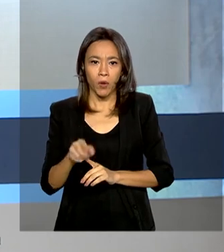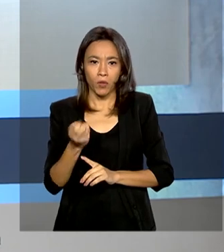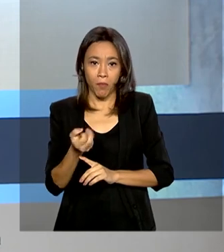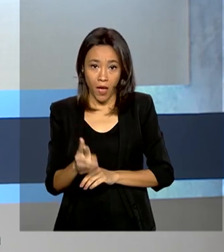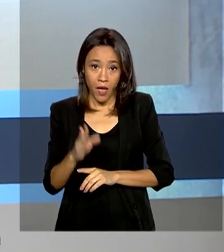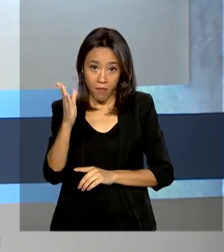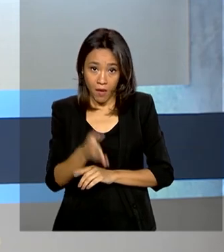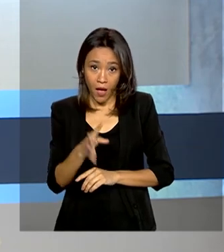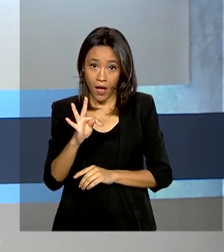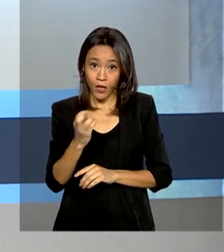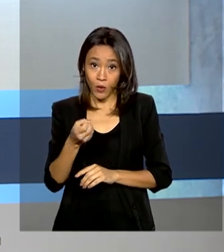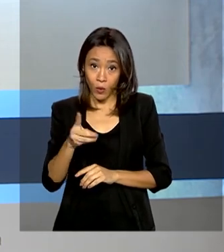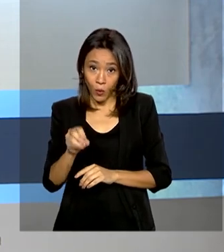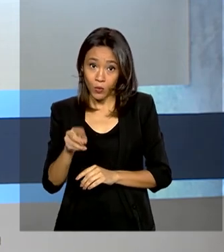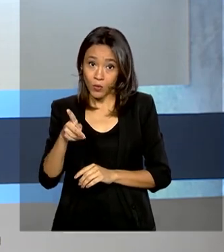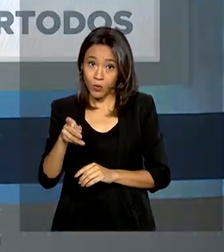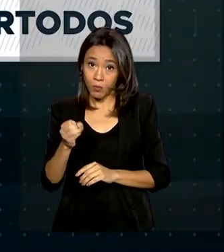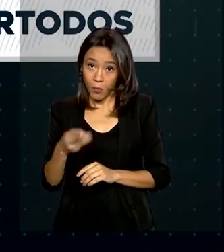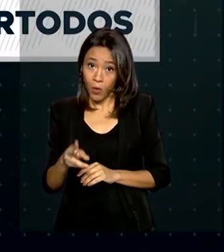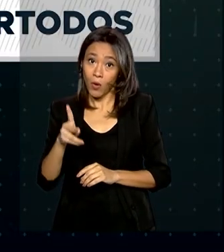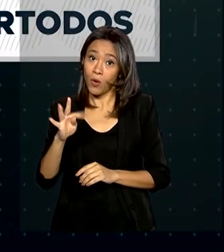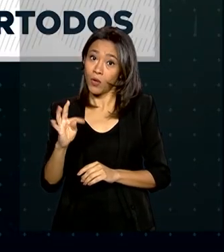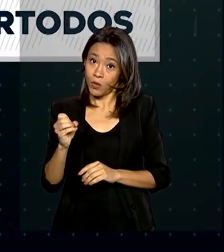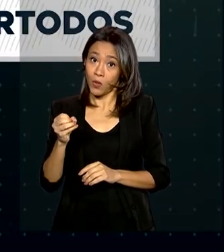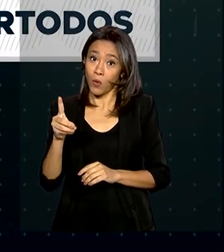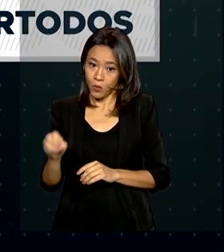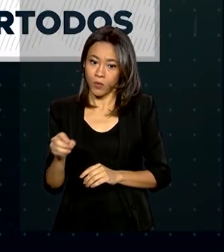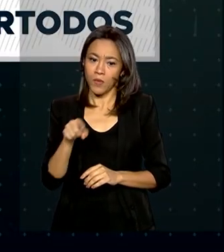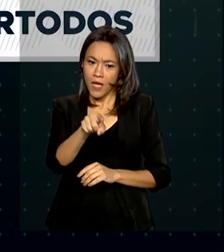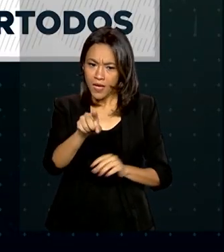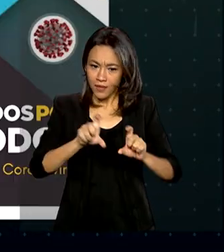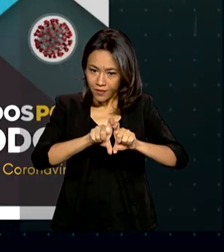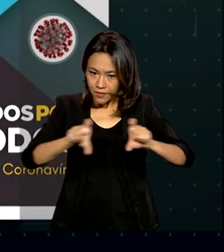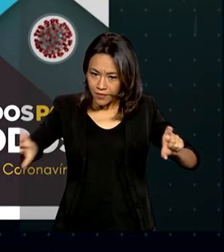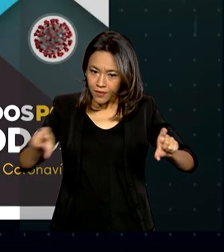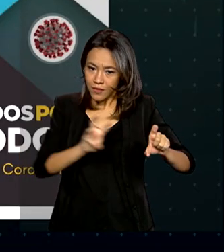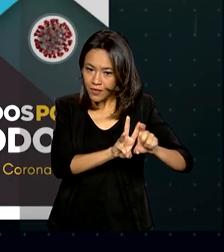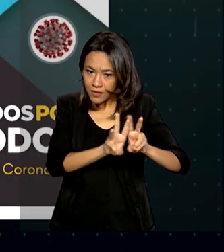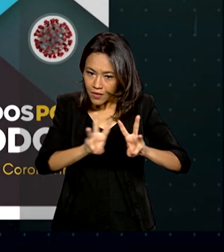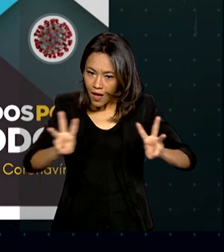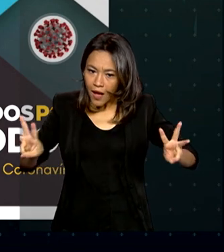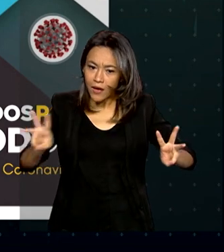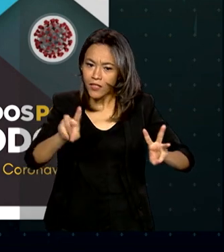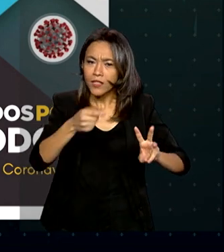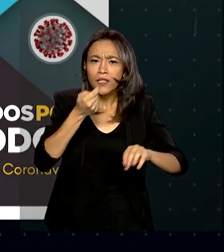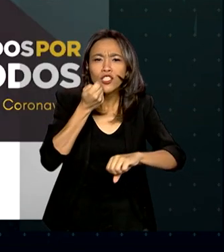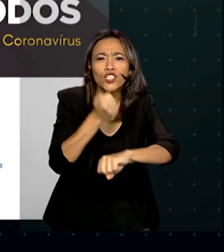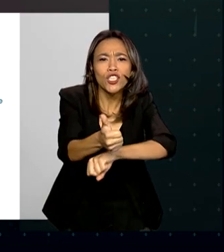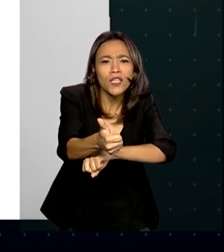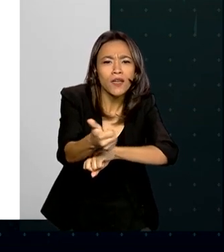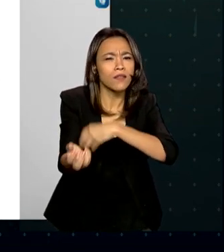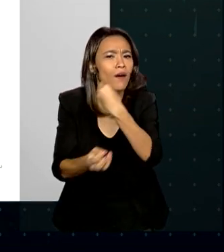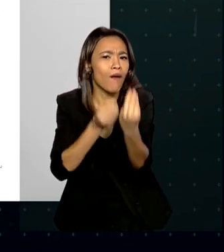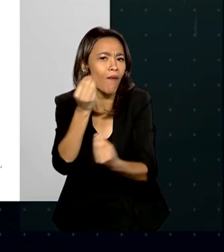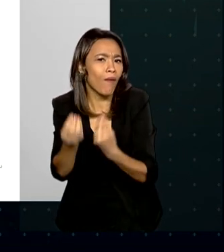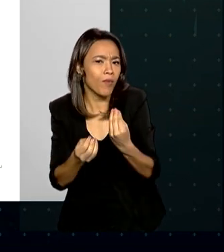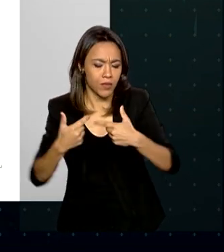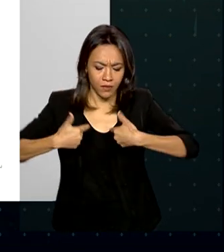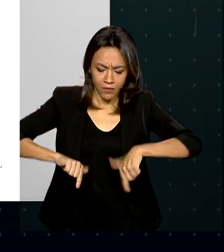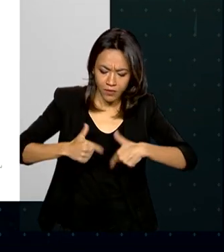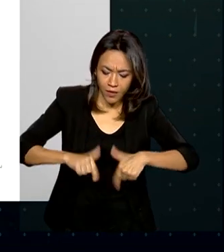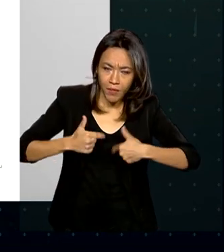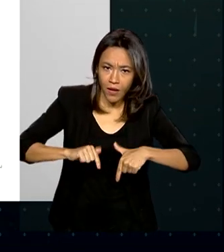Blaut explica como funciona. No site já estão disponíveis dicas como ferramentas de trabalho remoto,